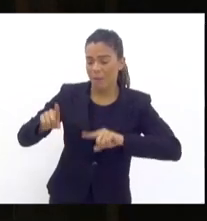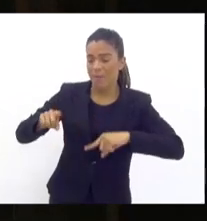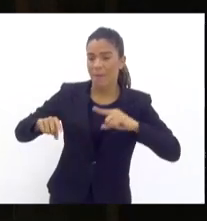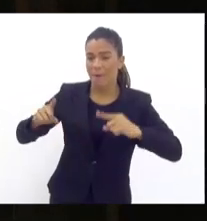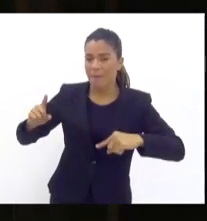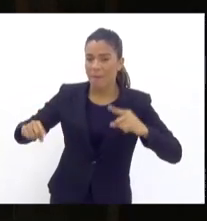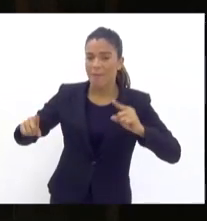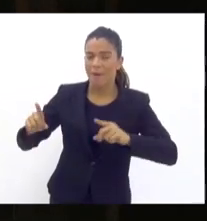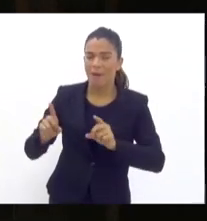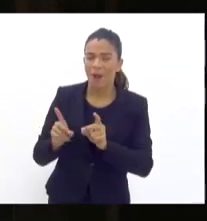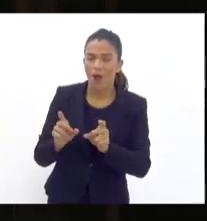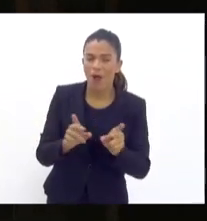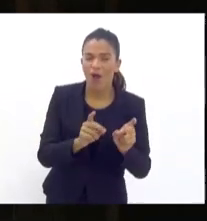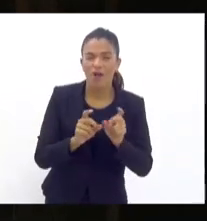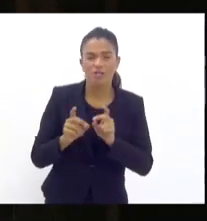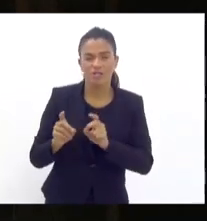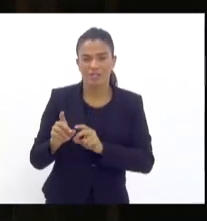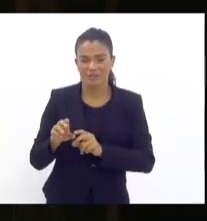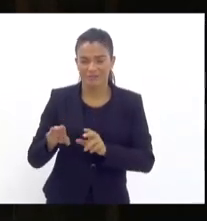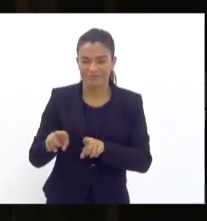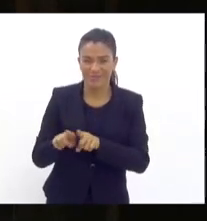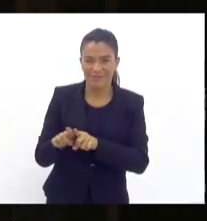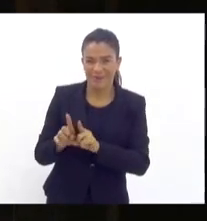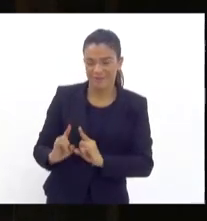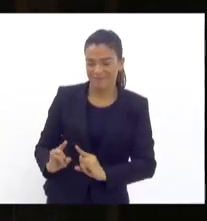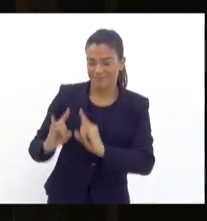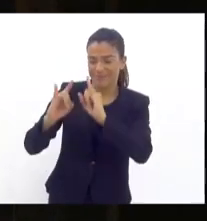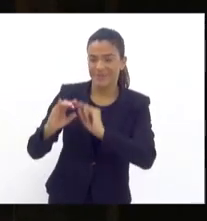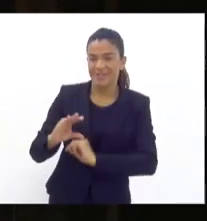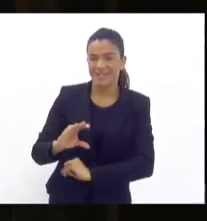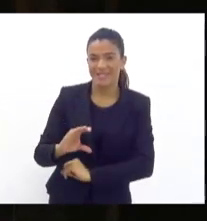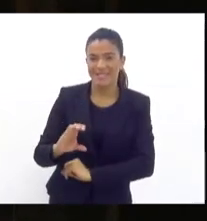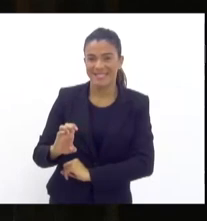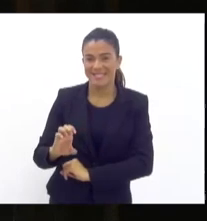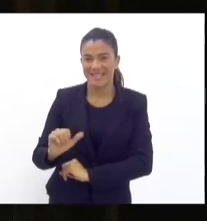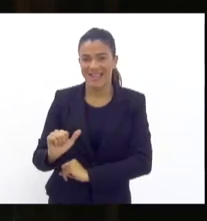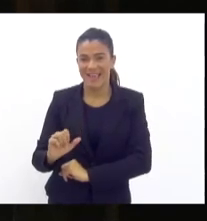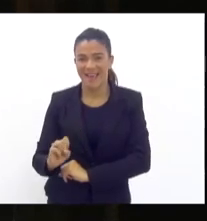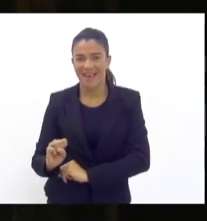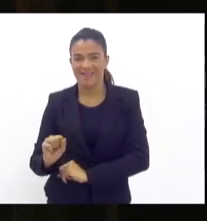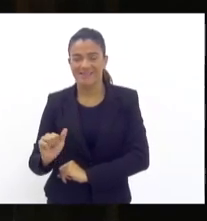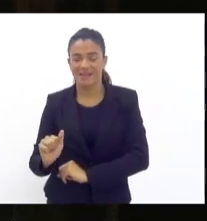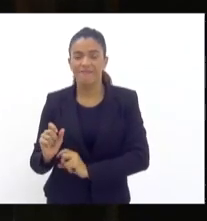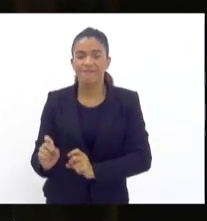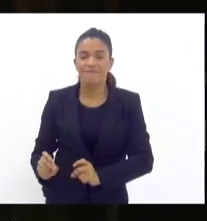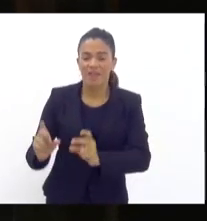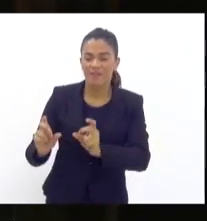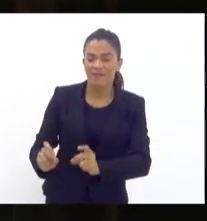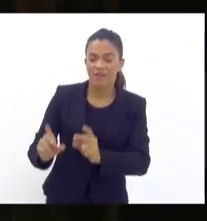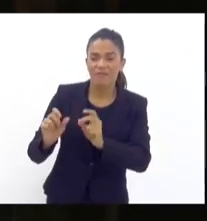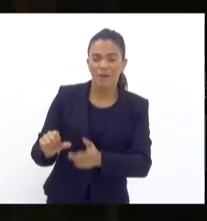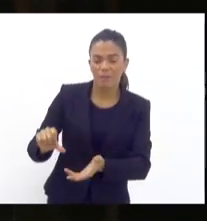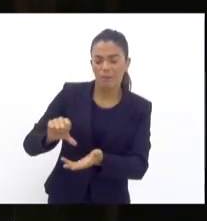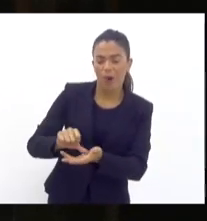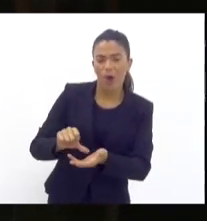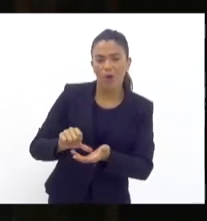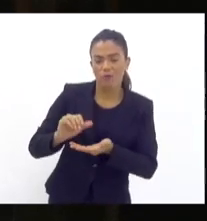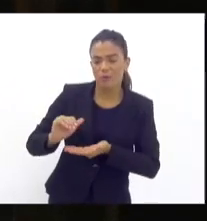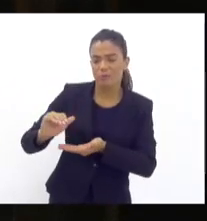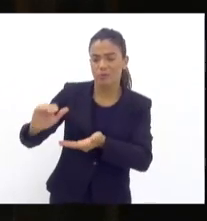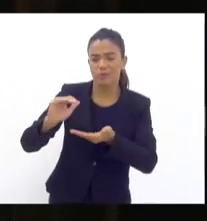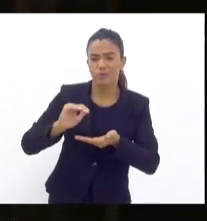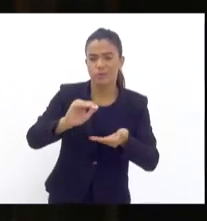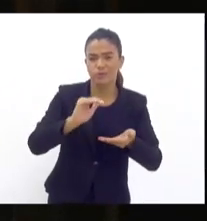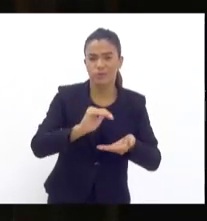centros comerciais, notadamente o SEASA, que é um polo distribuidor que concentra